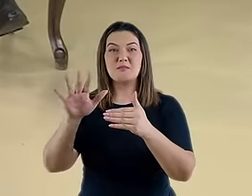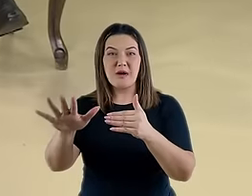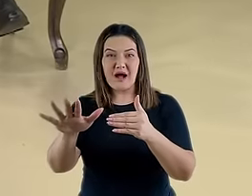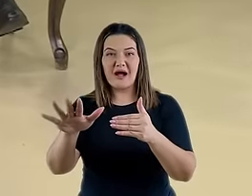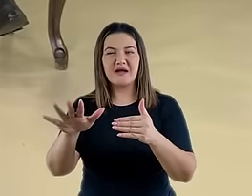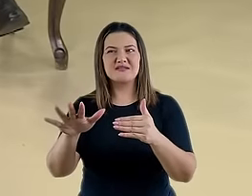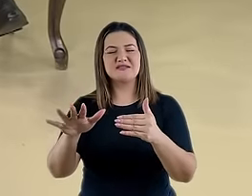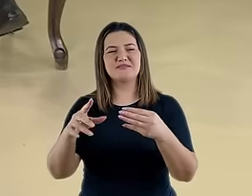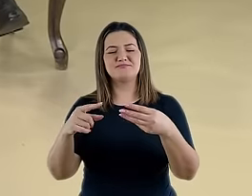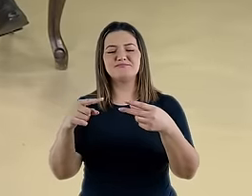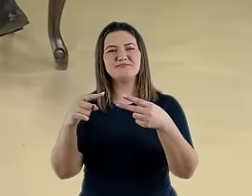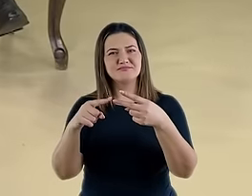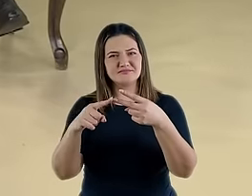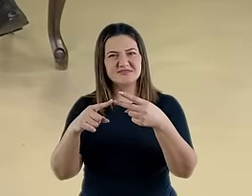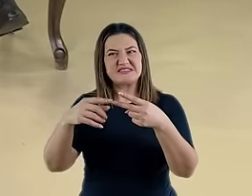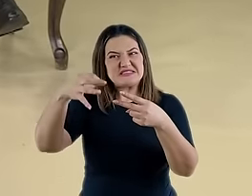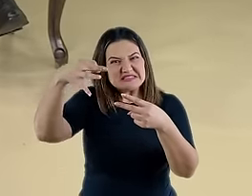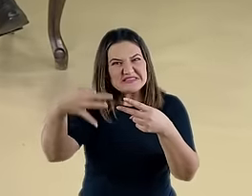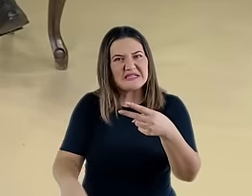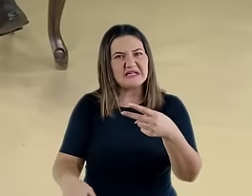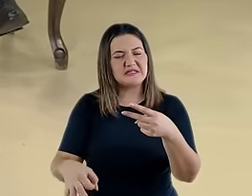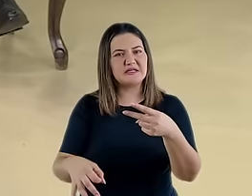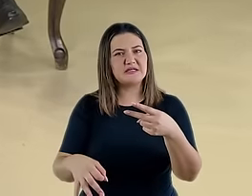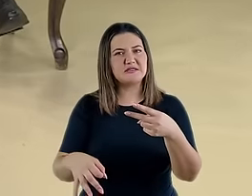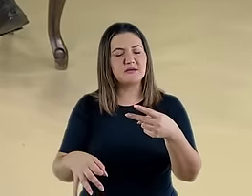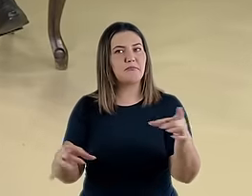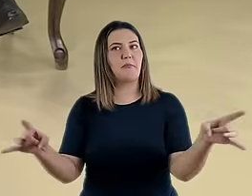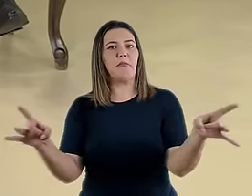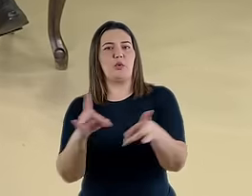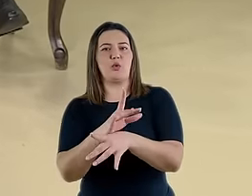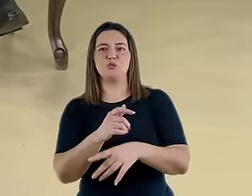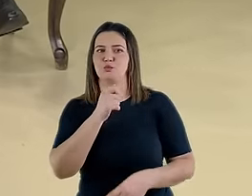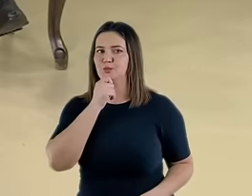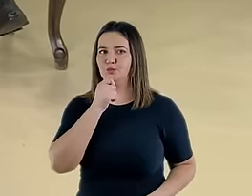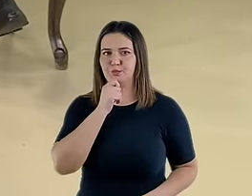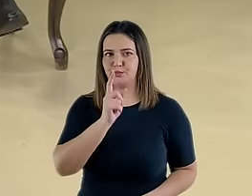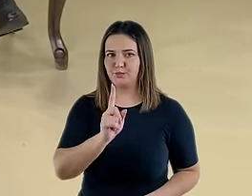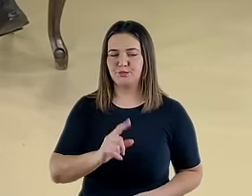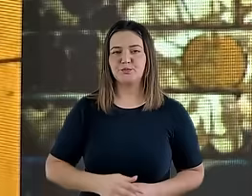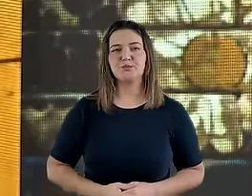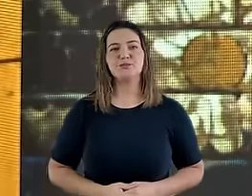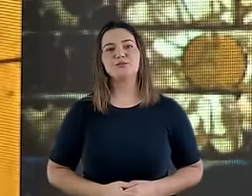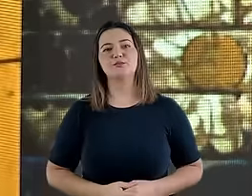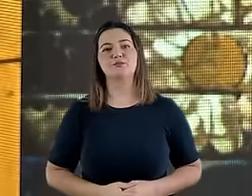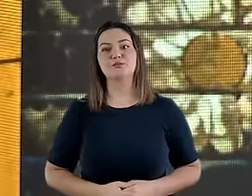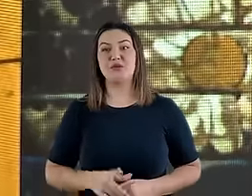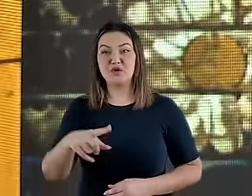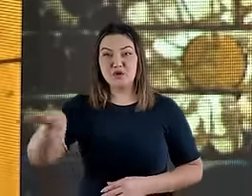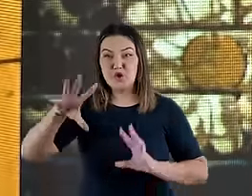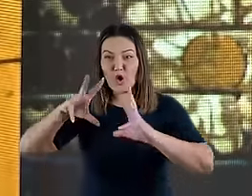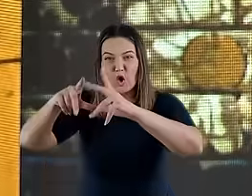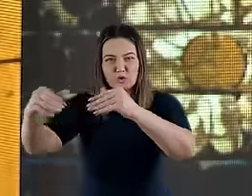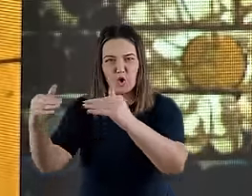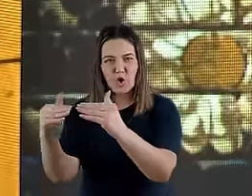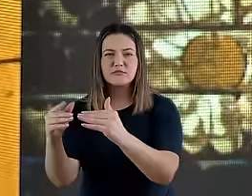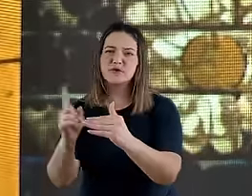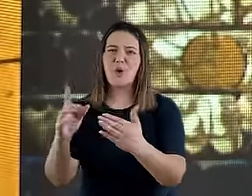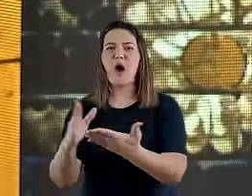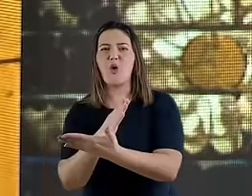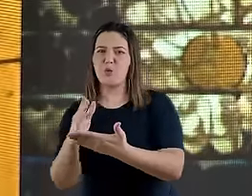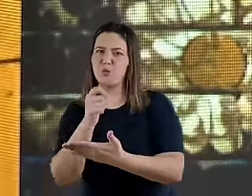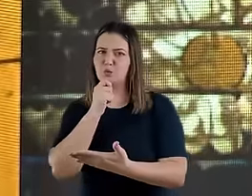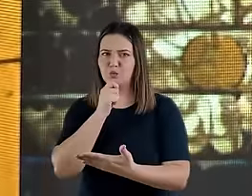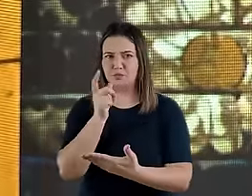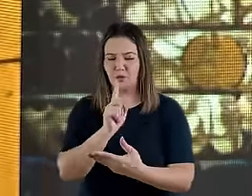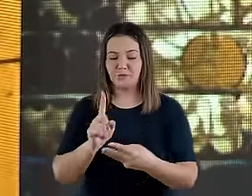nem de longe, uma certeza absoluta, muito menos um consenso. Aí vem a terceira interpretação que, como eu